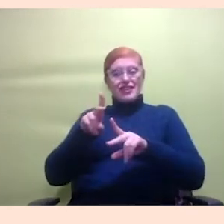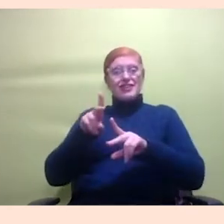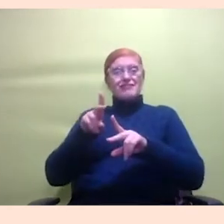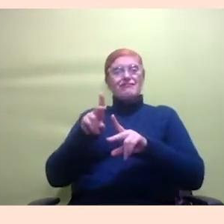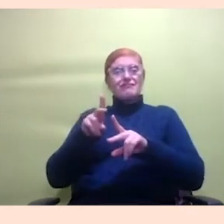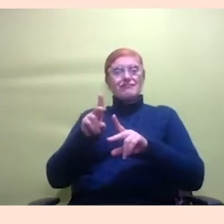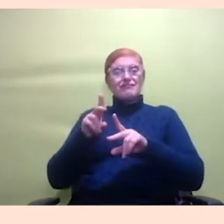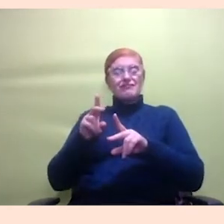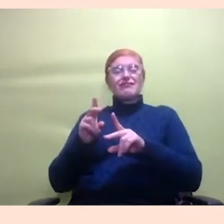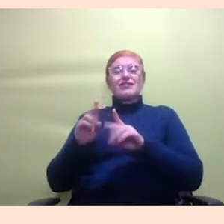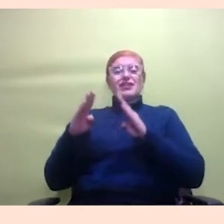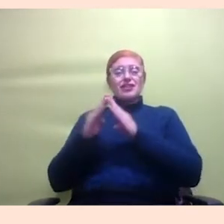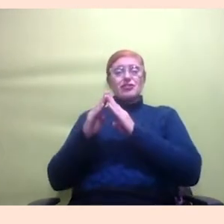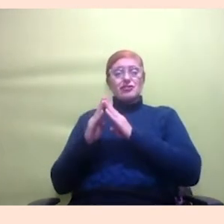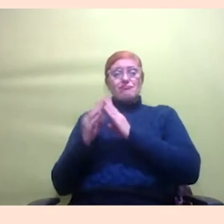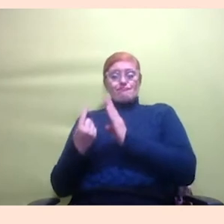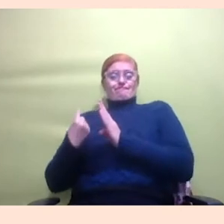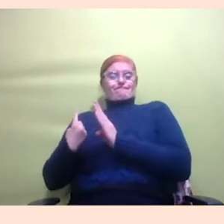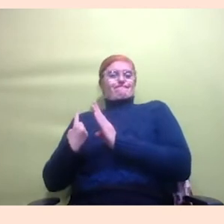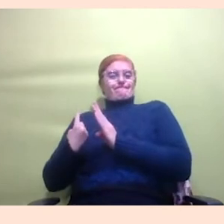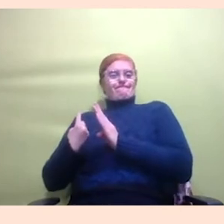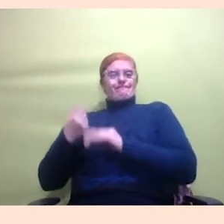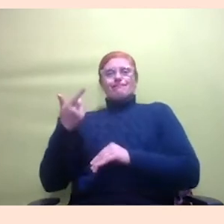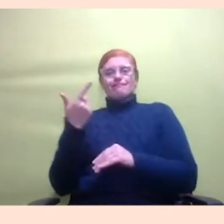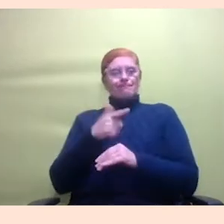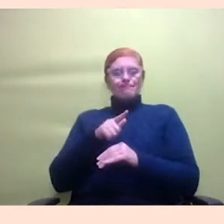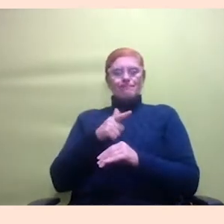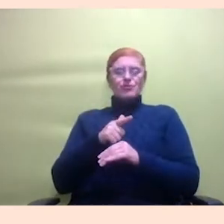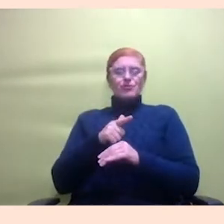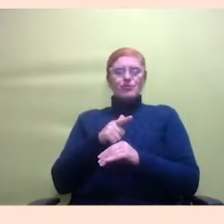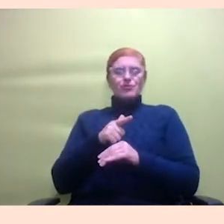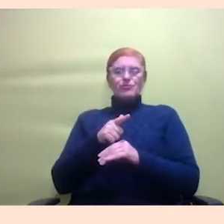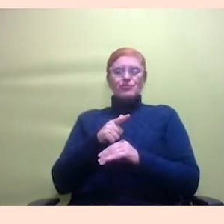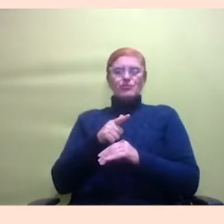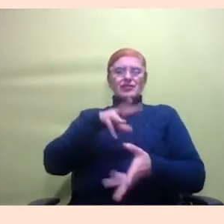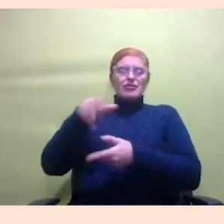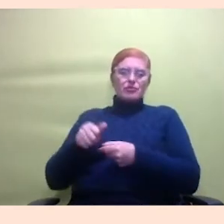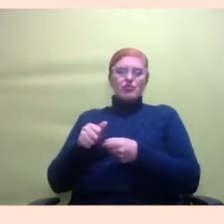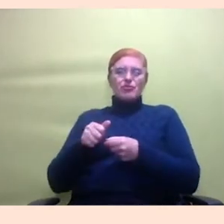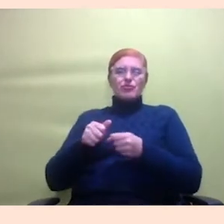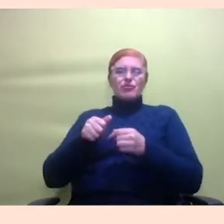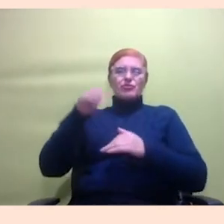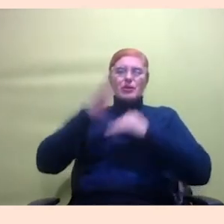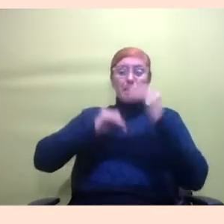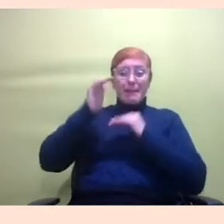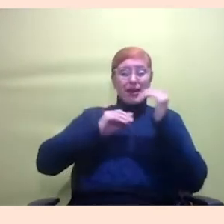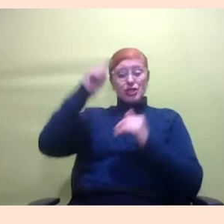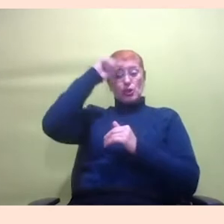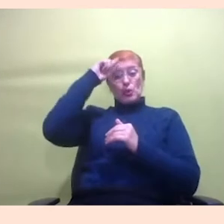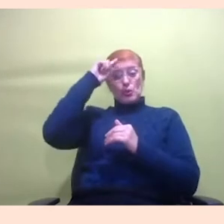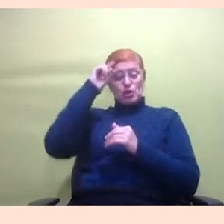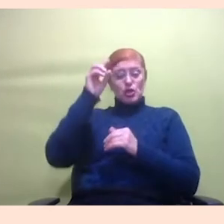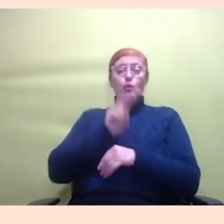aquelas pessoas que não tinham o universo virtual como uma prática cotidiana né porém